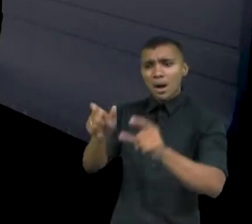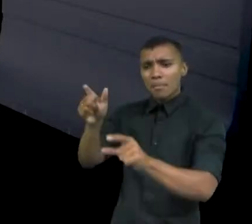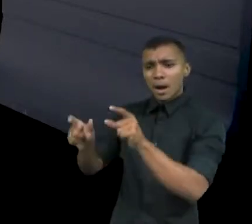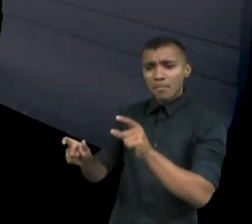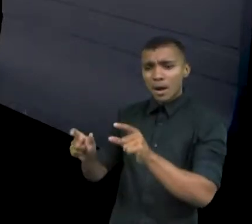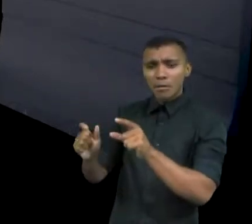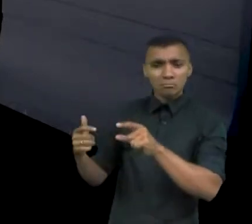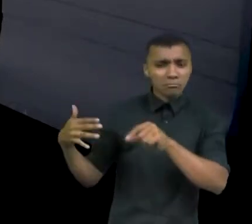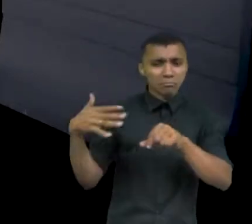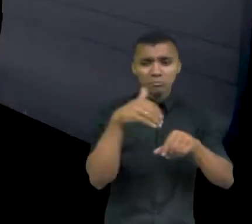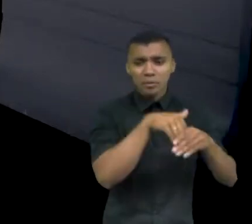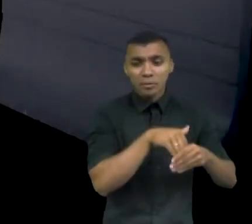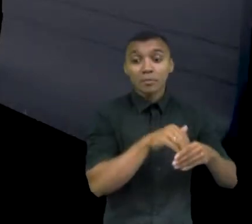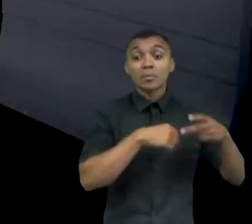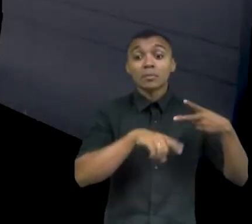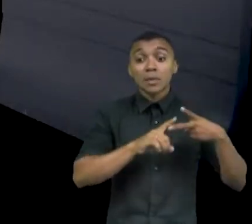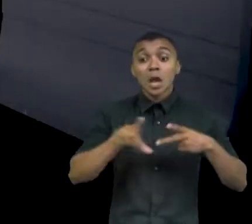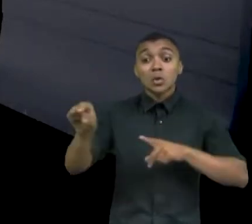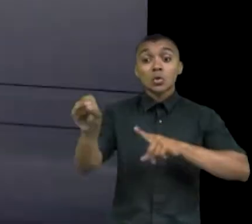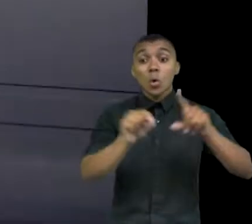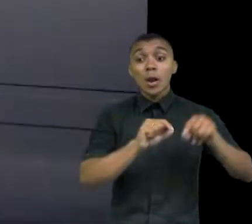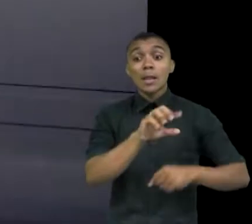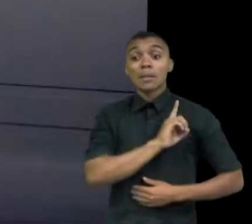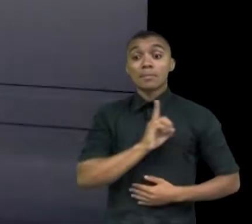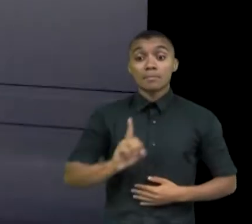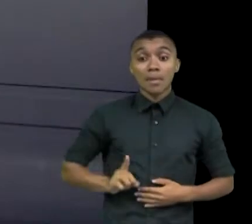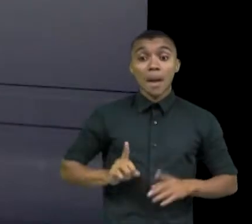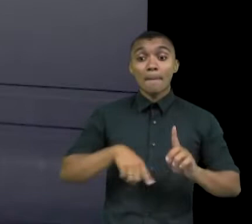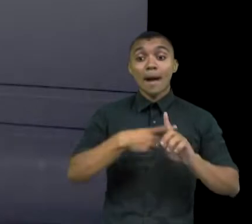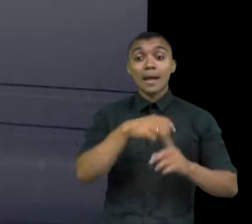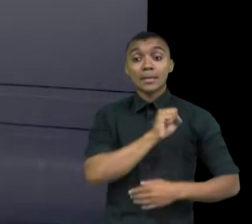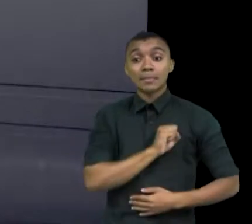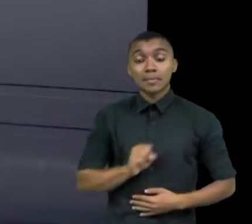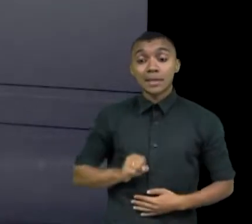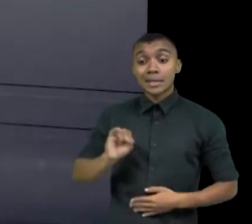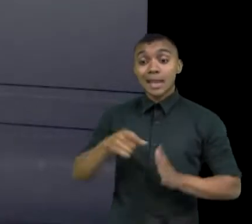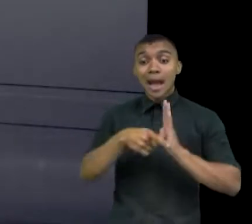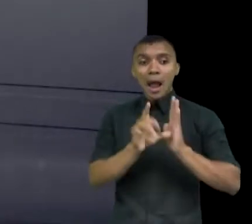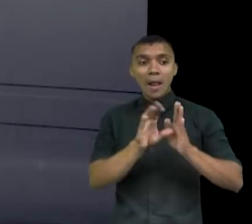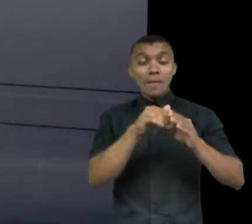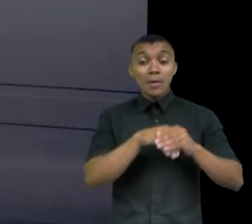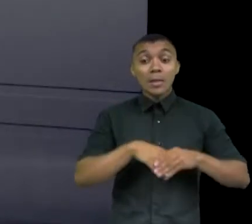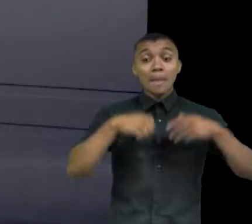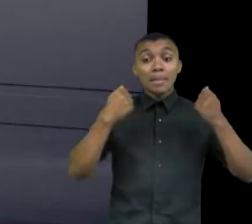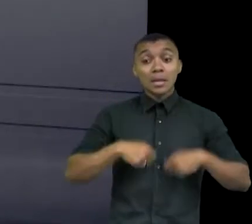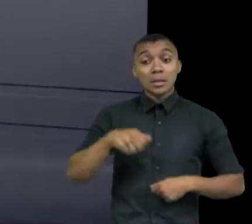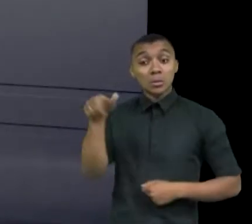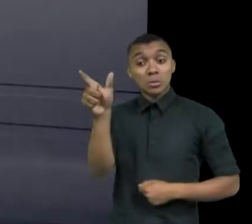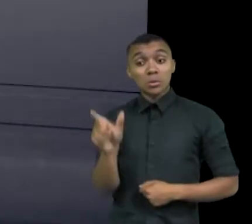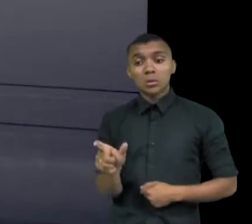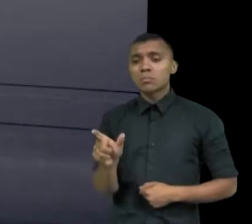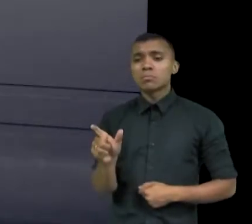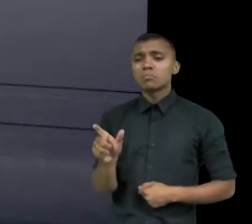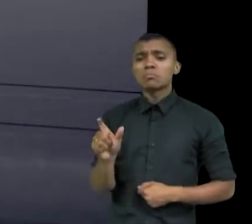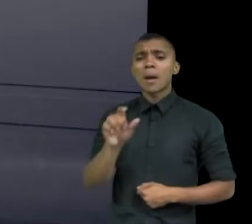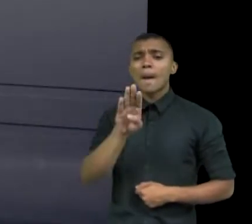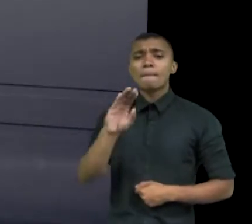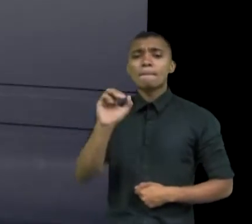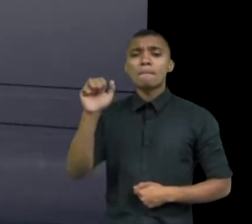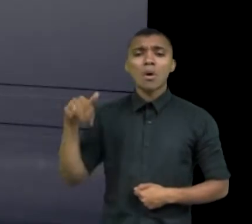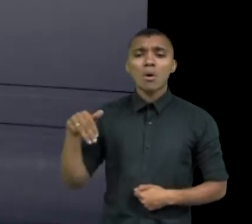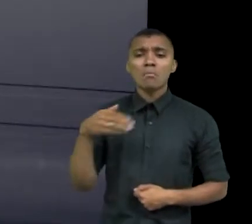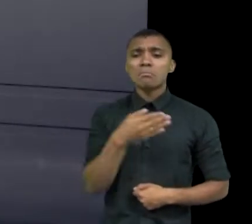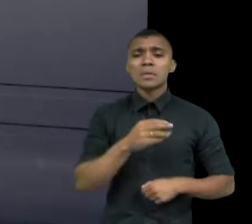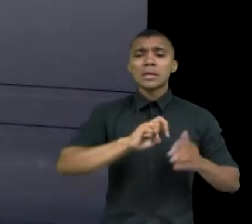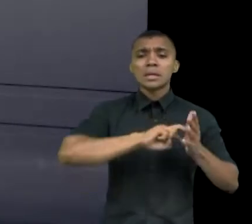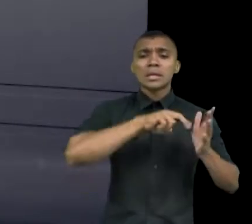elegiam deputados e senadores. Para ser votante, era necessário ser homem bom, ou seja, livre, branco,